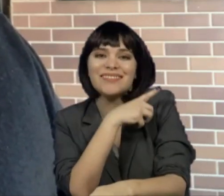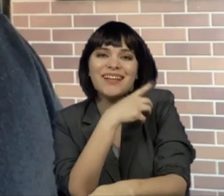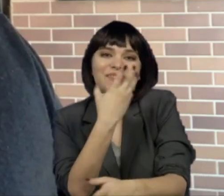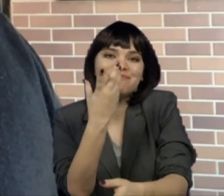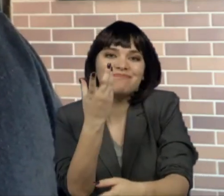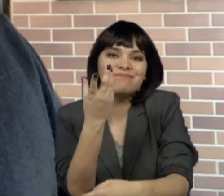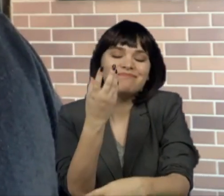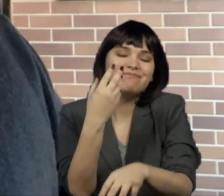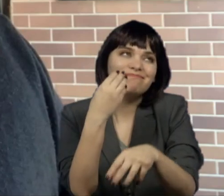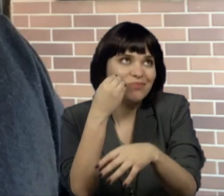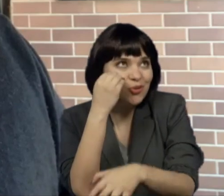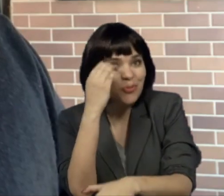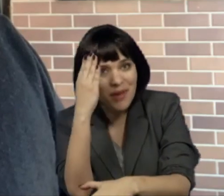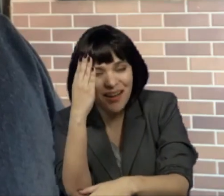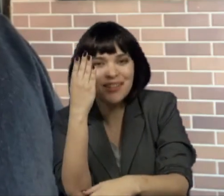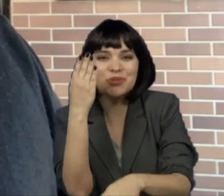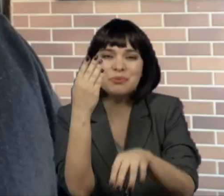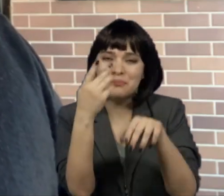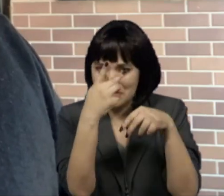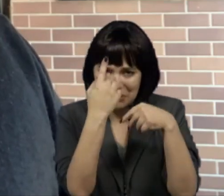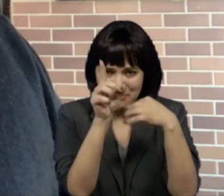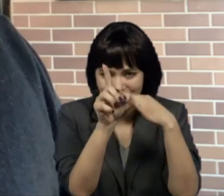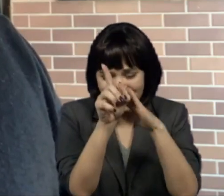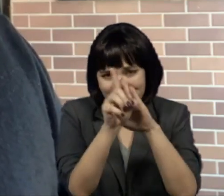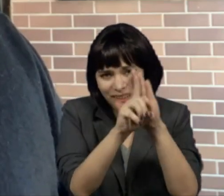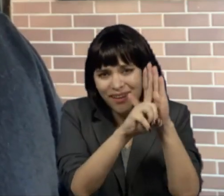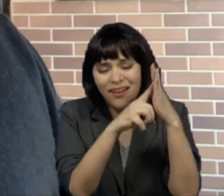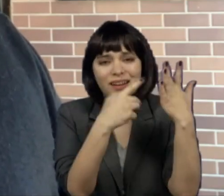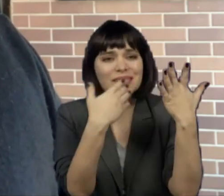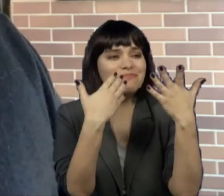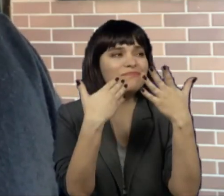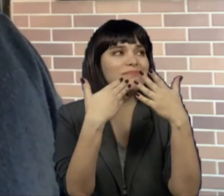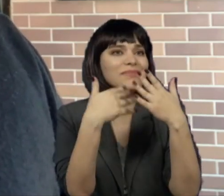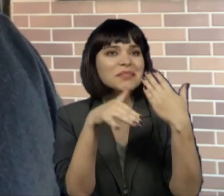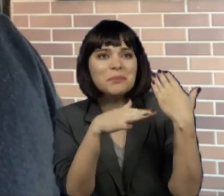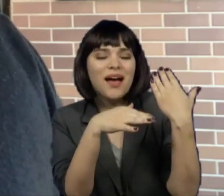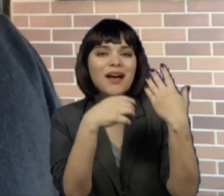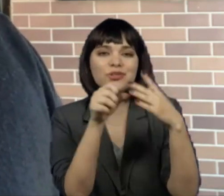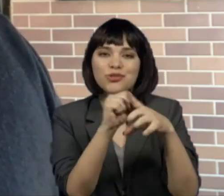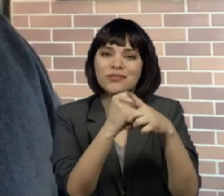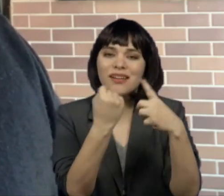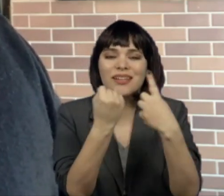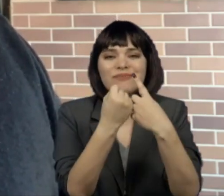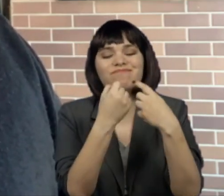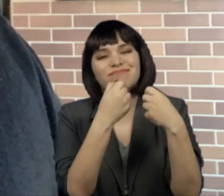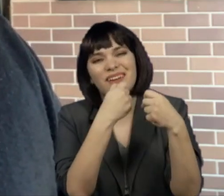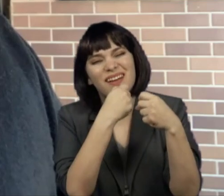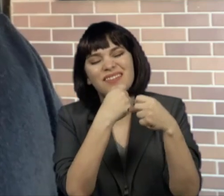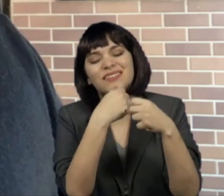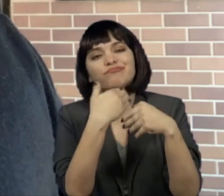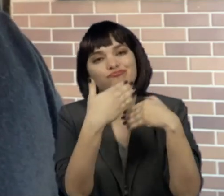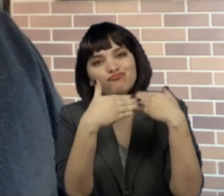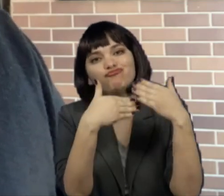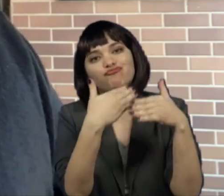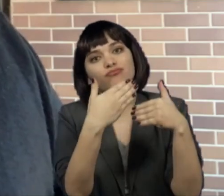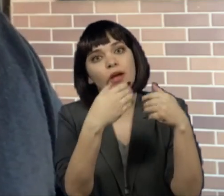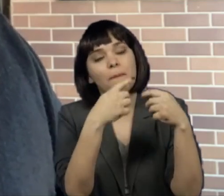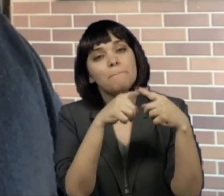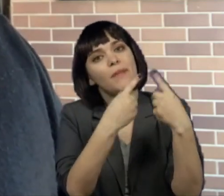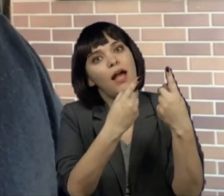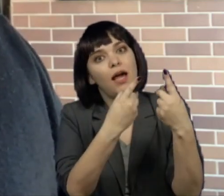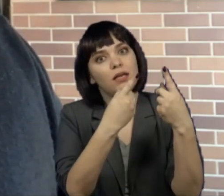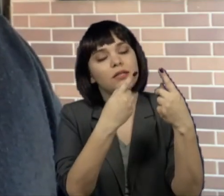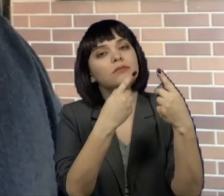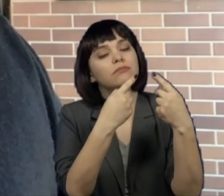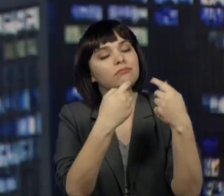por conhecimento dos direitos da pessoa com deficiência, espaços sociais ainda estão em construção. Mas acho que não dá para